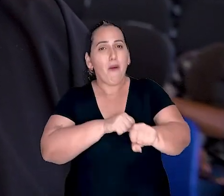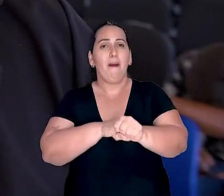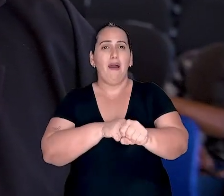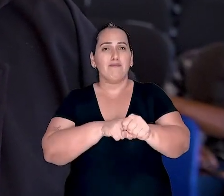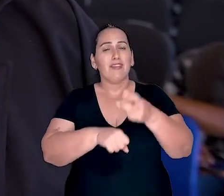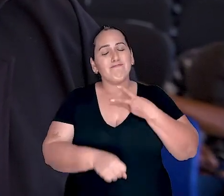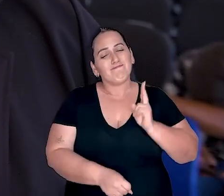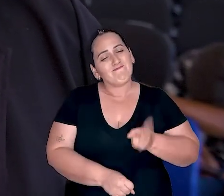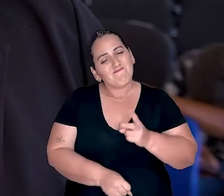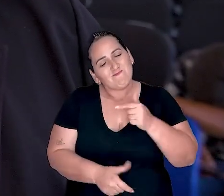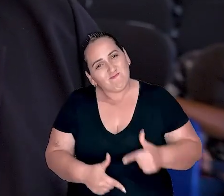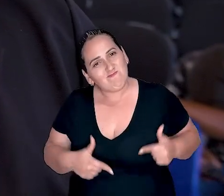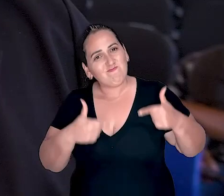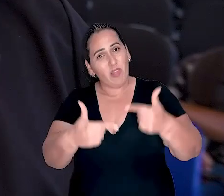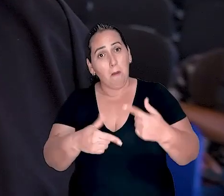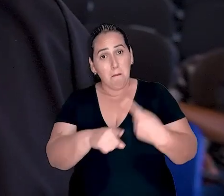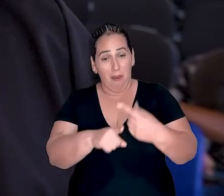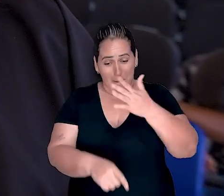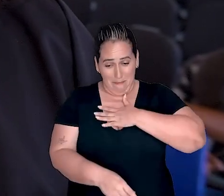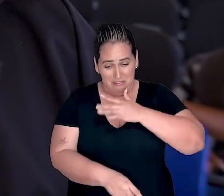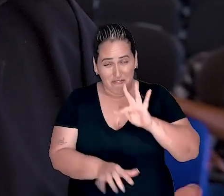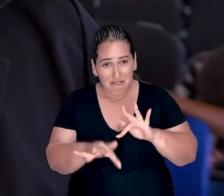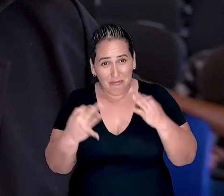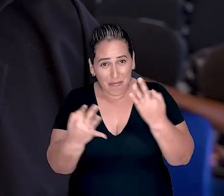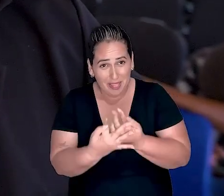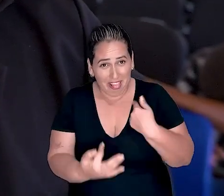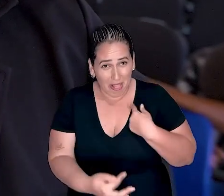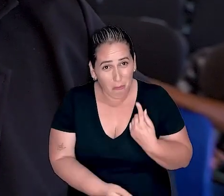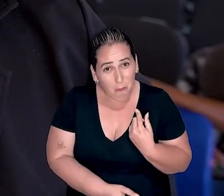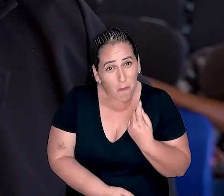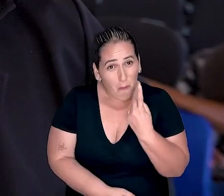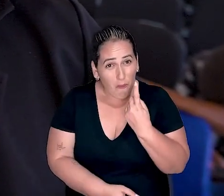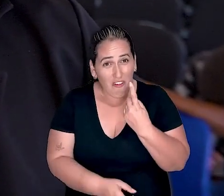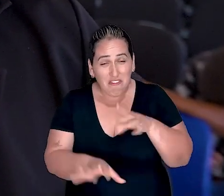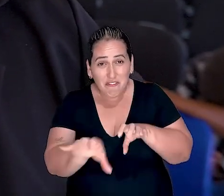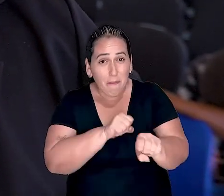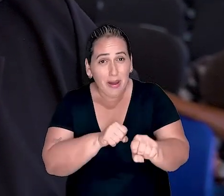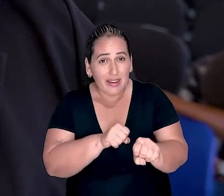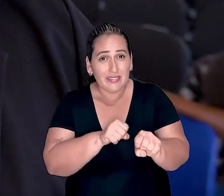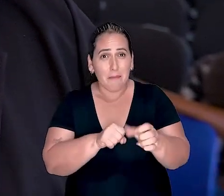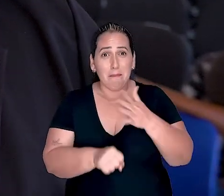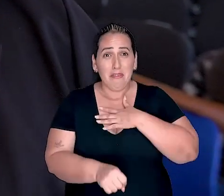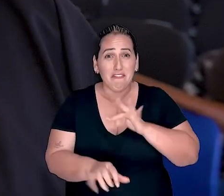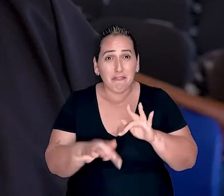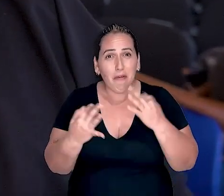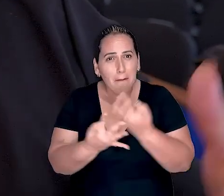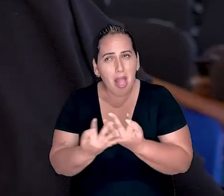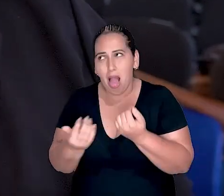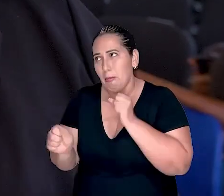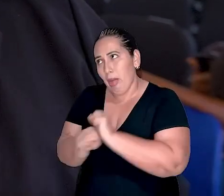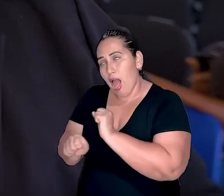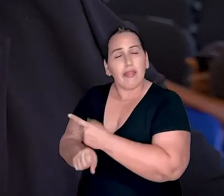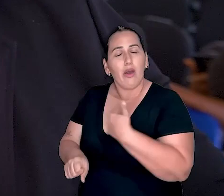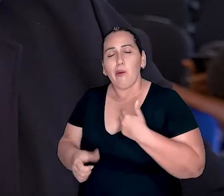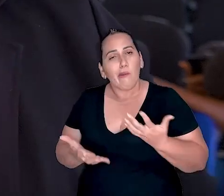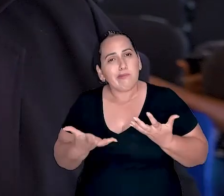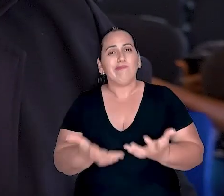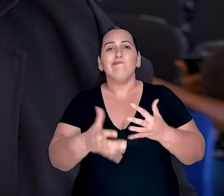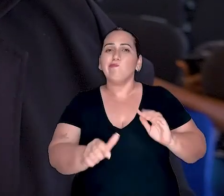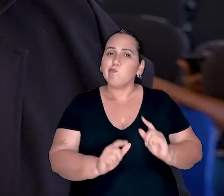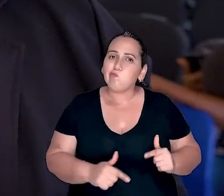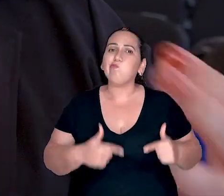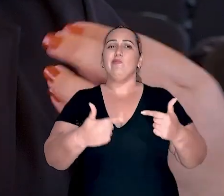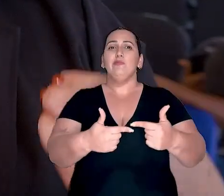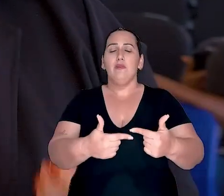busquei, até porque na minha família eu sou a única formada. Então assim, da minha família eu falo de uma forma bem